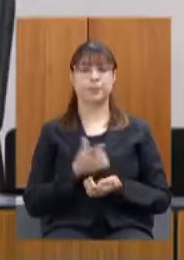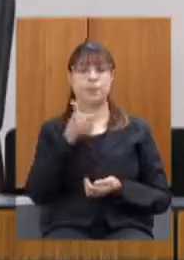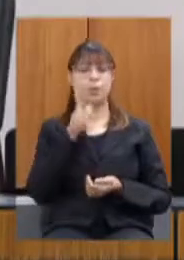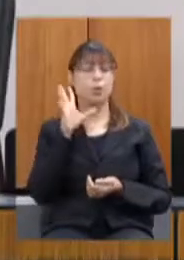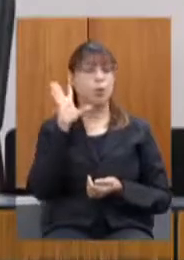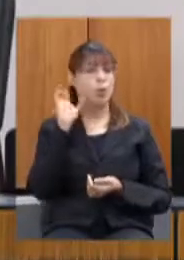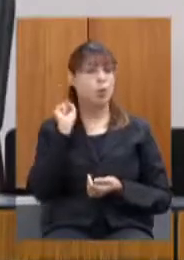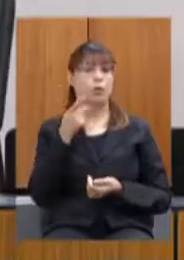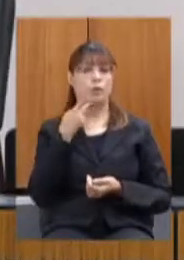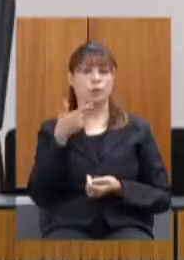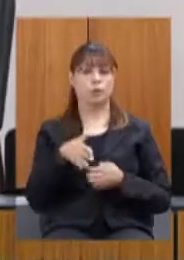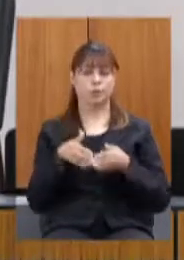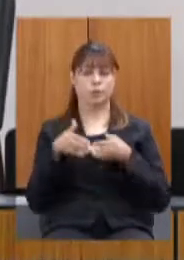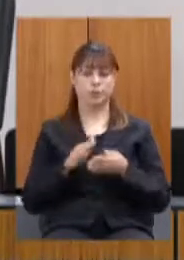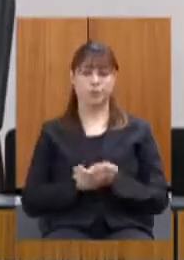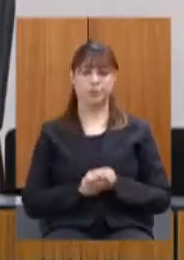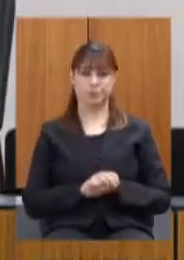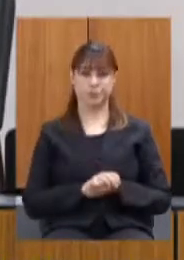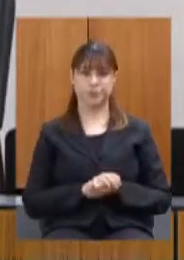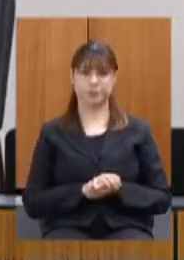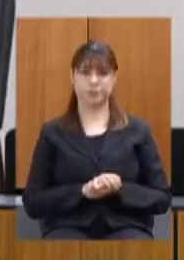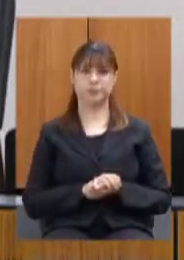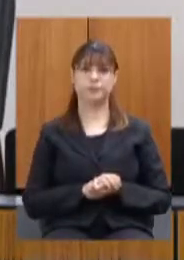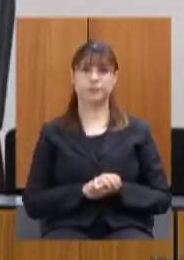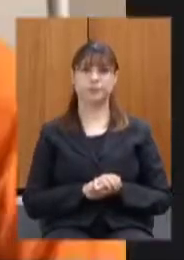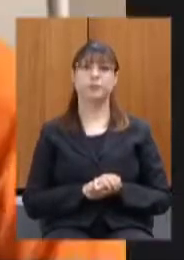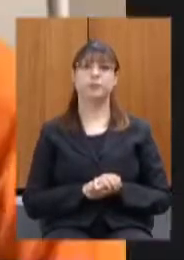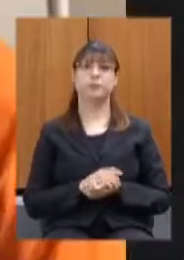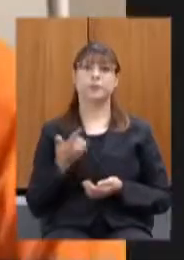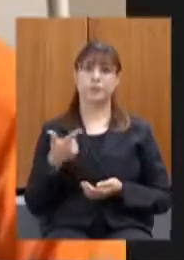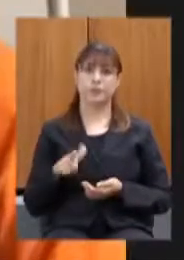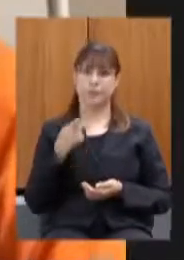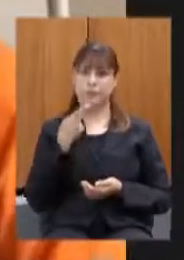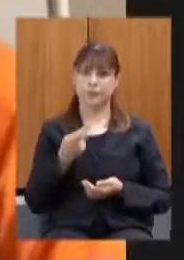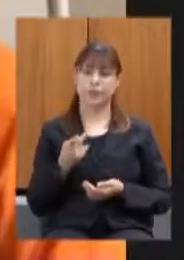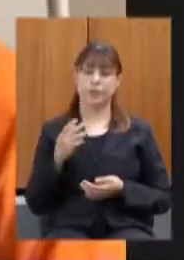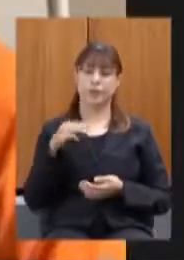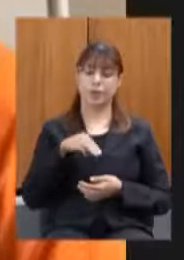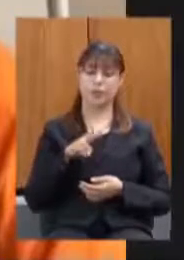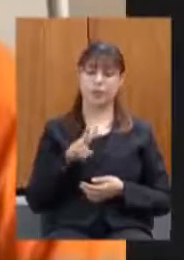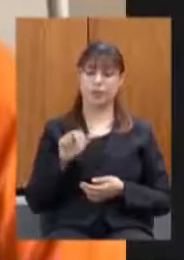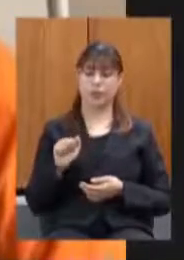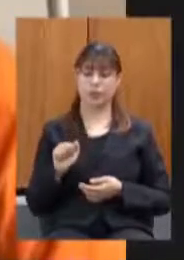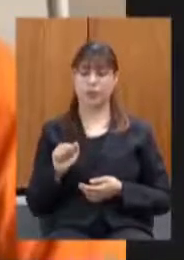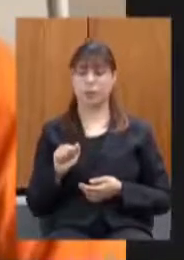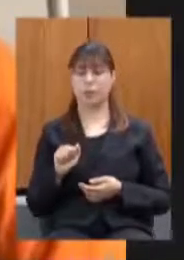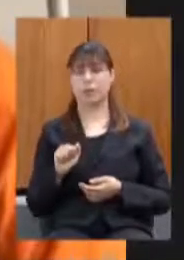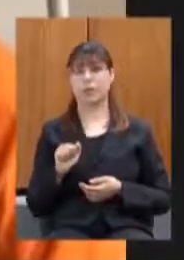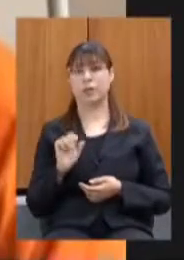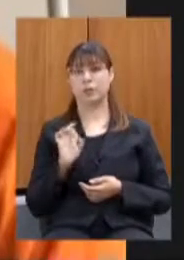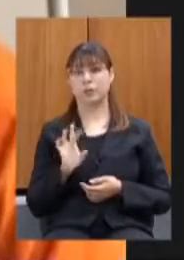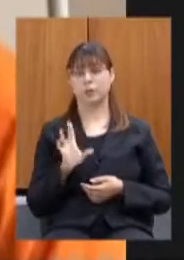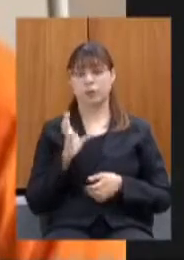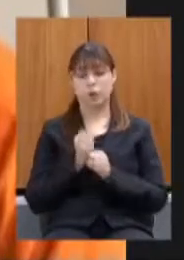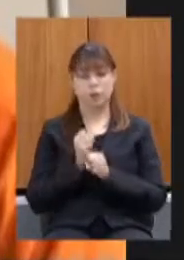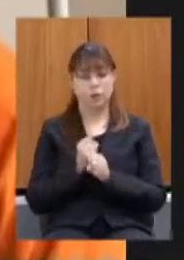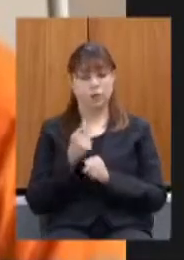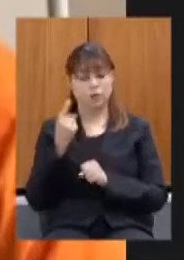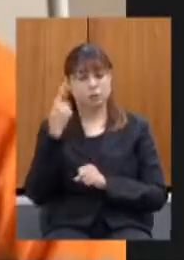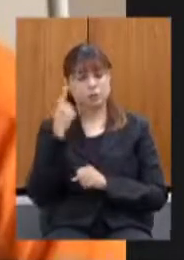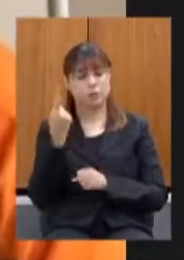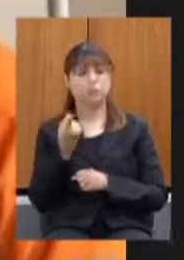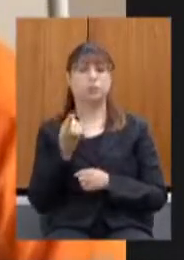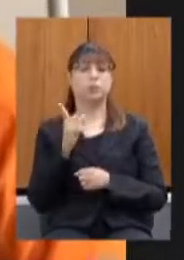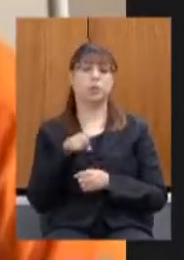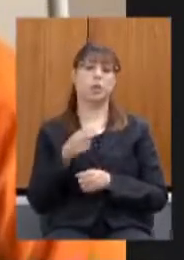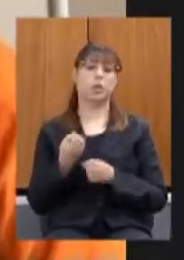você começou a falar conseguiu ótimo voltando então falando tecnicamente MVA é apenas utilização de base de cálculo de substituição tributária